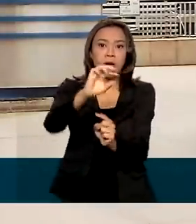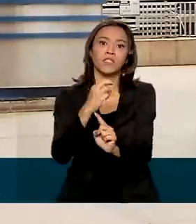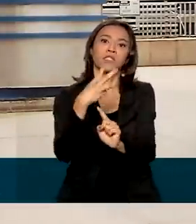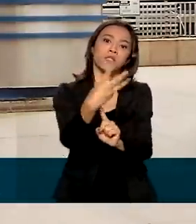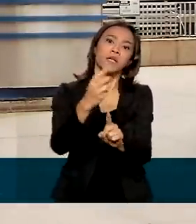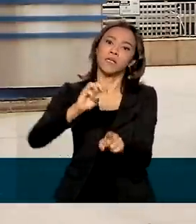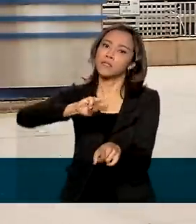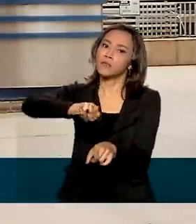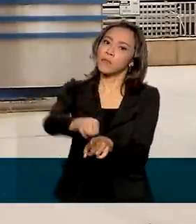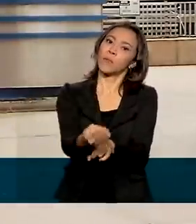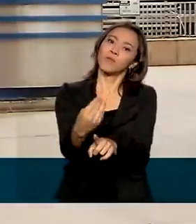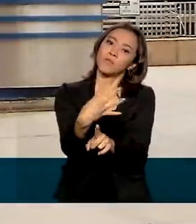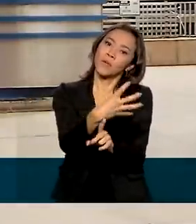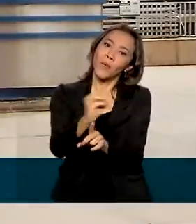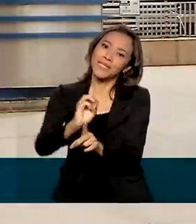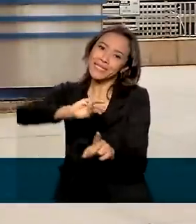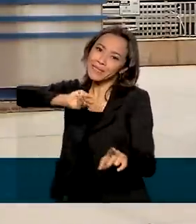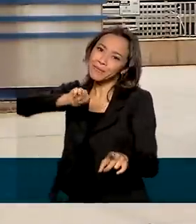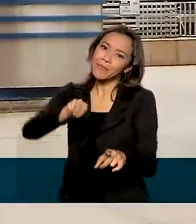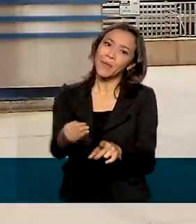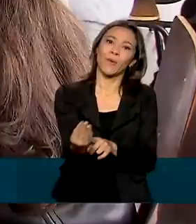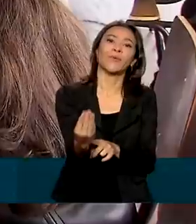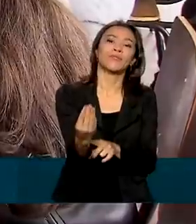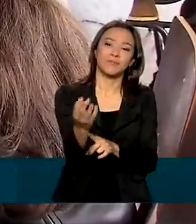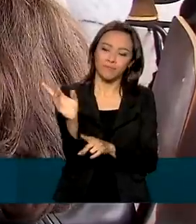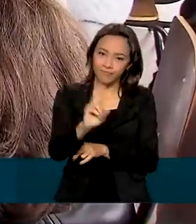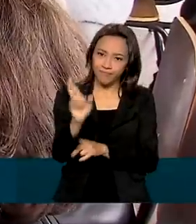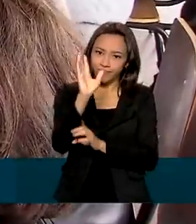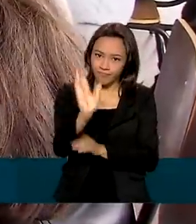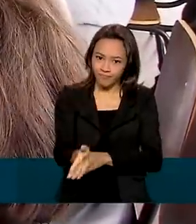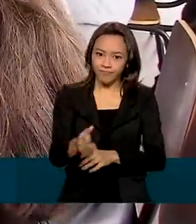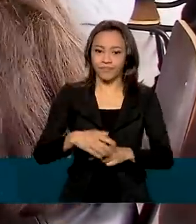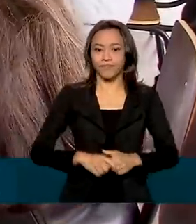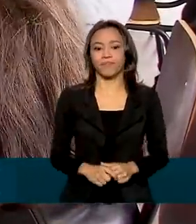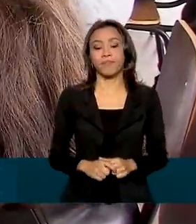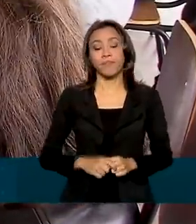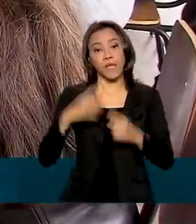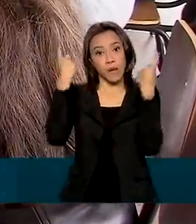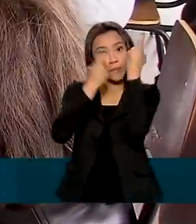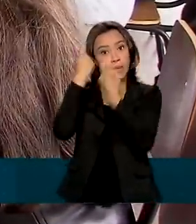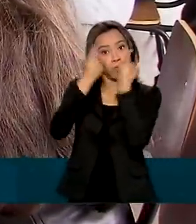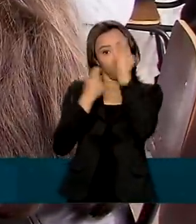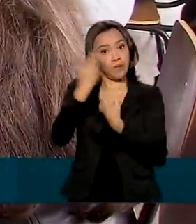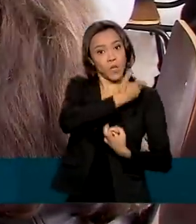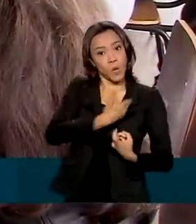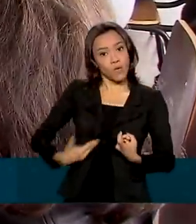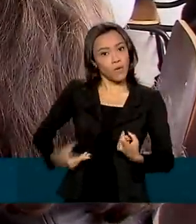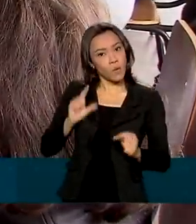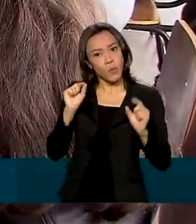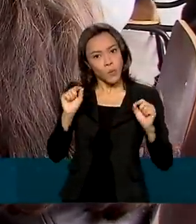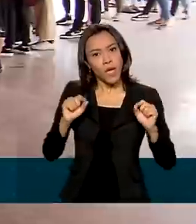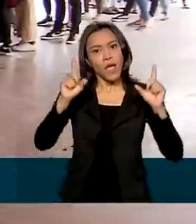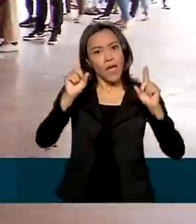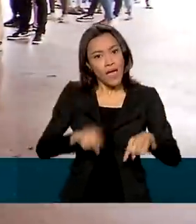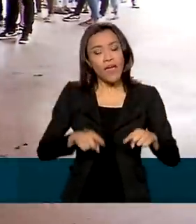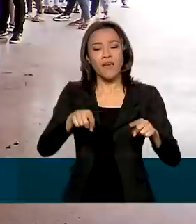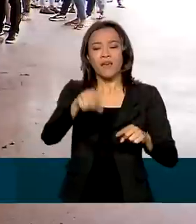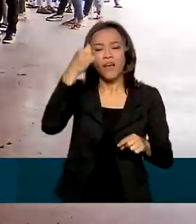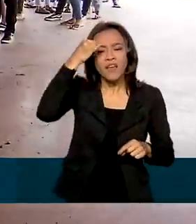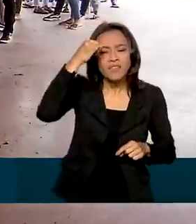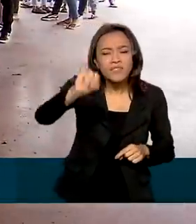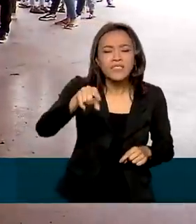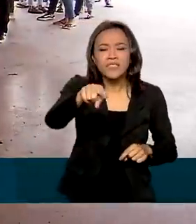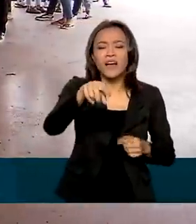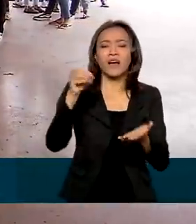bilhões e R$ 400 milhões. A preocupação do governo é combater a desnutrição e a